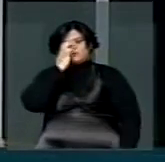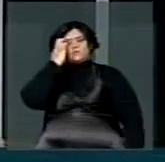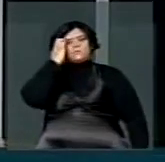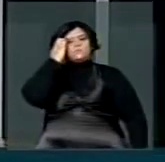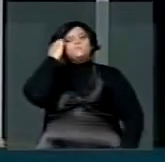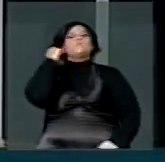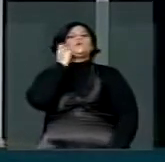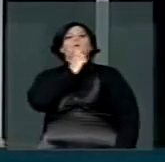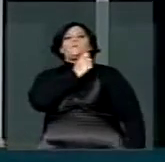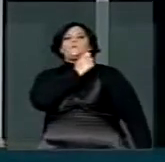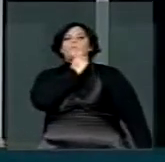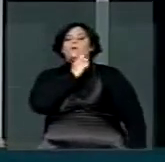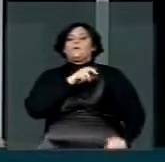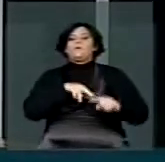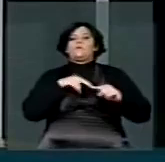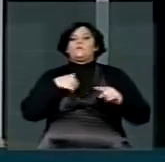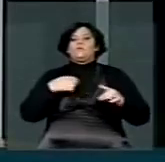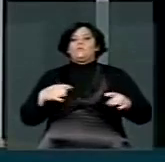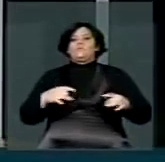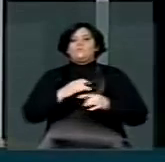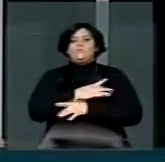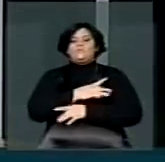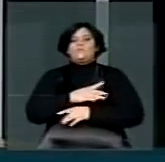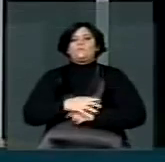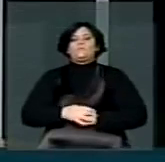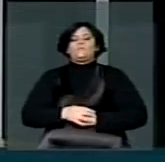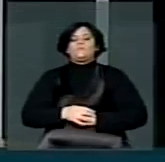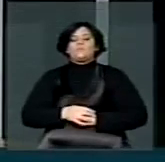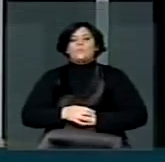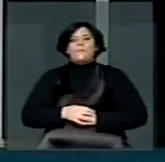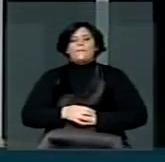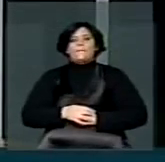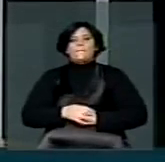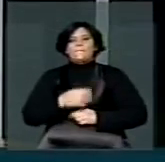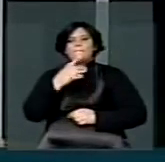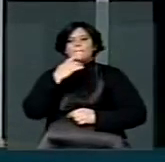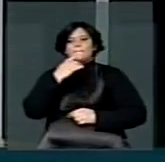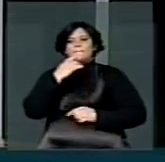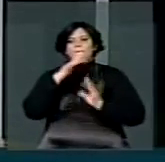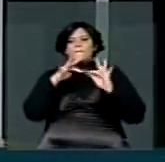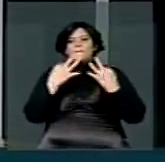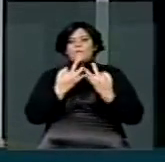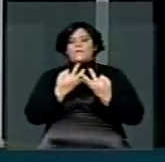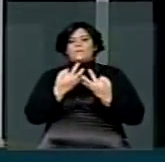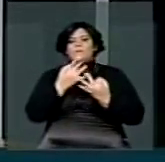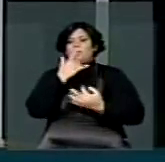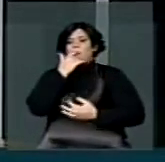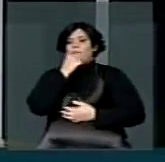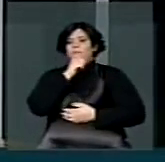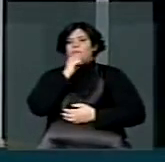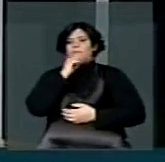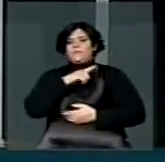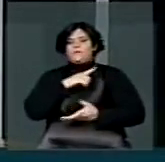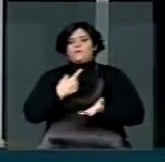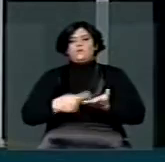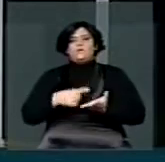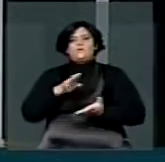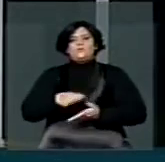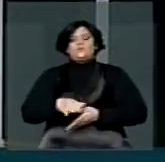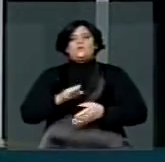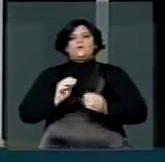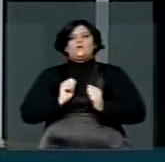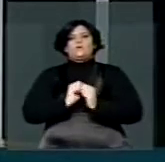Para concluir, senhor presidente, os pais, mais do que ninguém, os pais têm compromisso